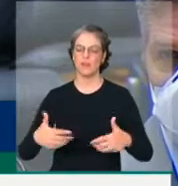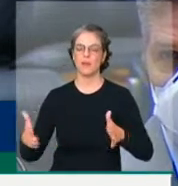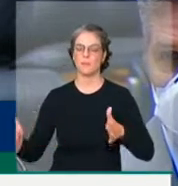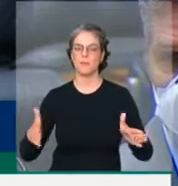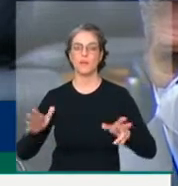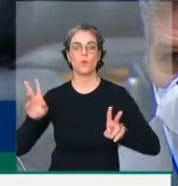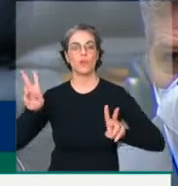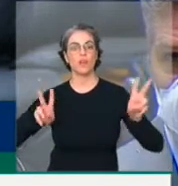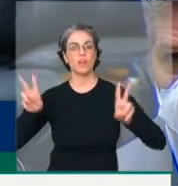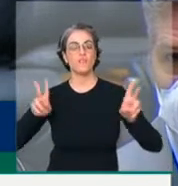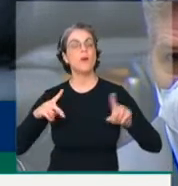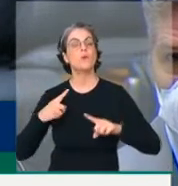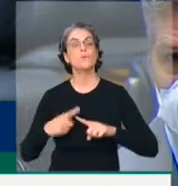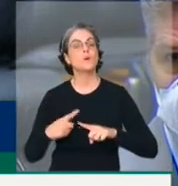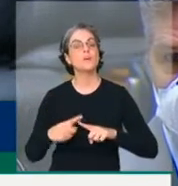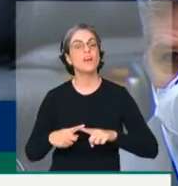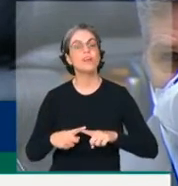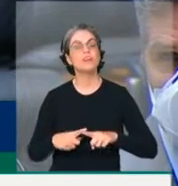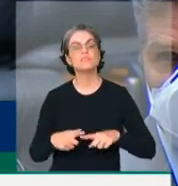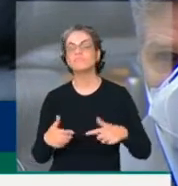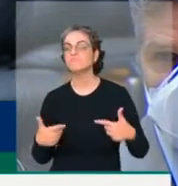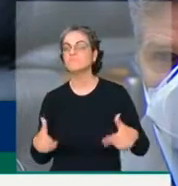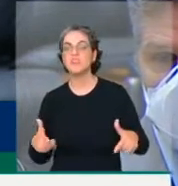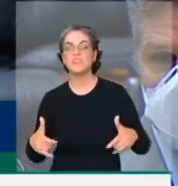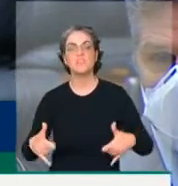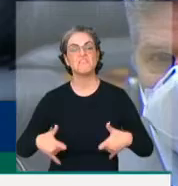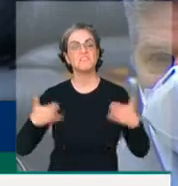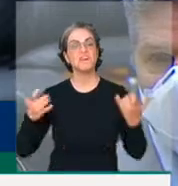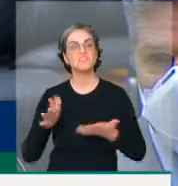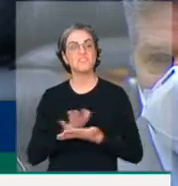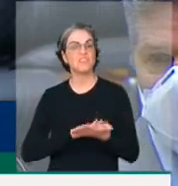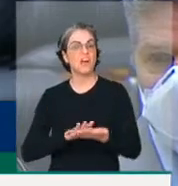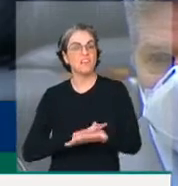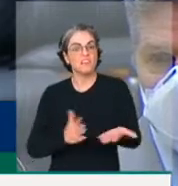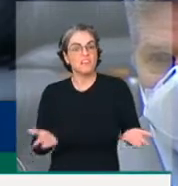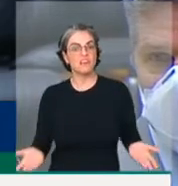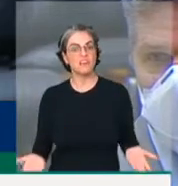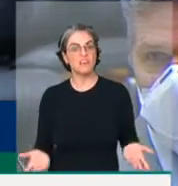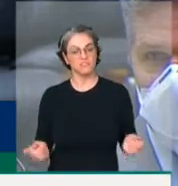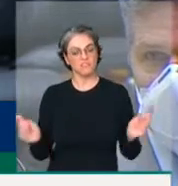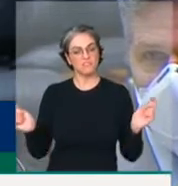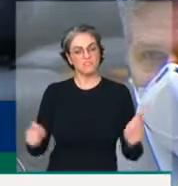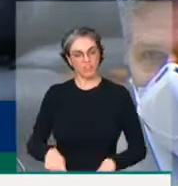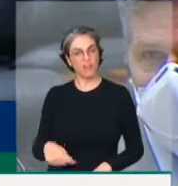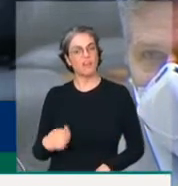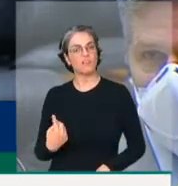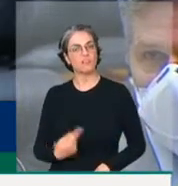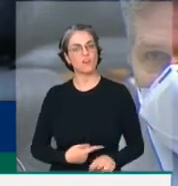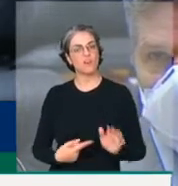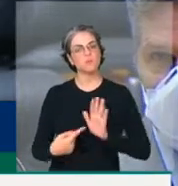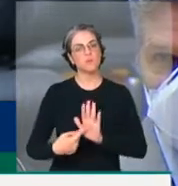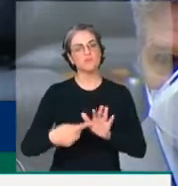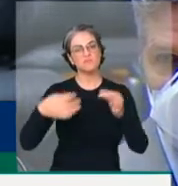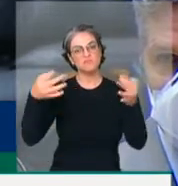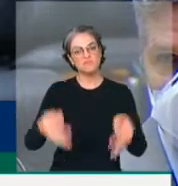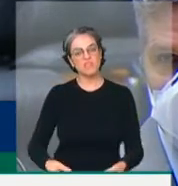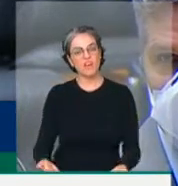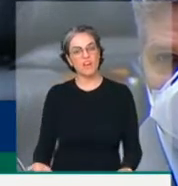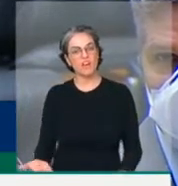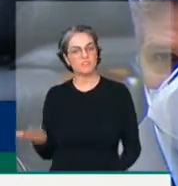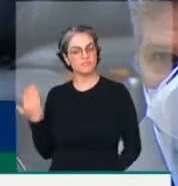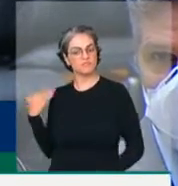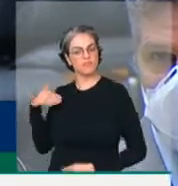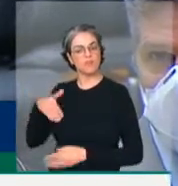que nesse ano nós não teremos festividades. E aí sim, nós estaríamos correspondendo ao voto